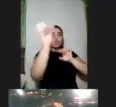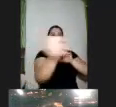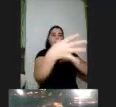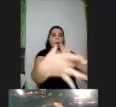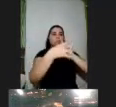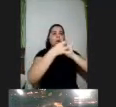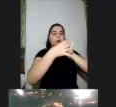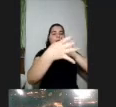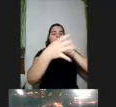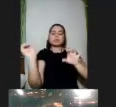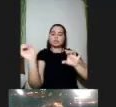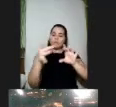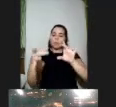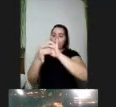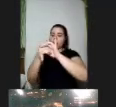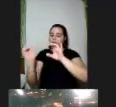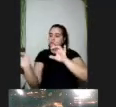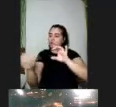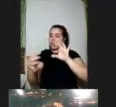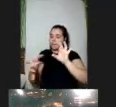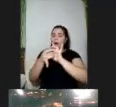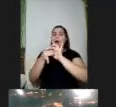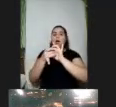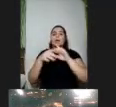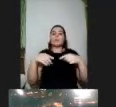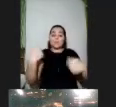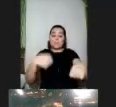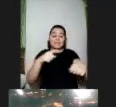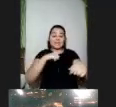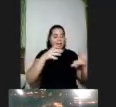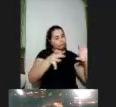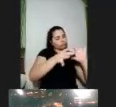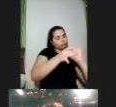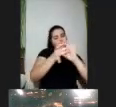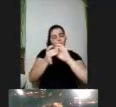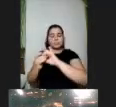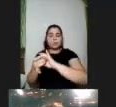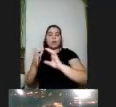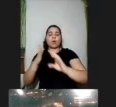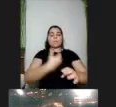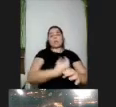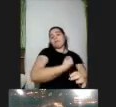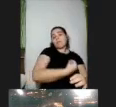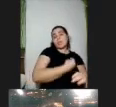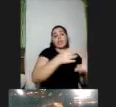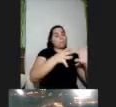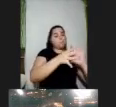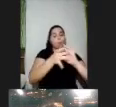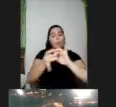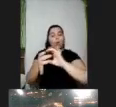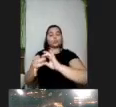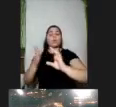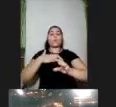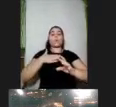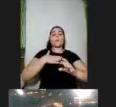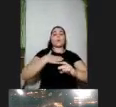de forma diferente por quê? porque cada um de nós tem experiências diferentes já viveu coisas diferentes passou por lugares diferentes ouviu histórias diferentes